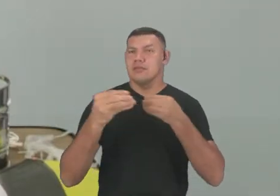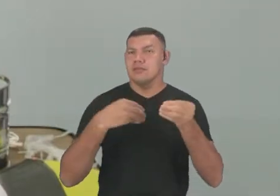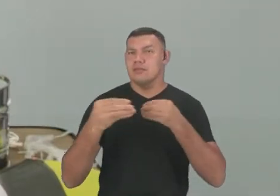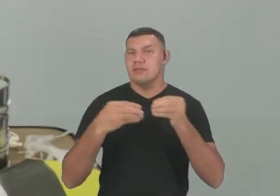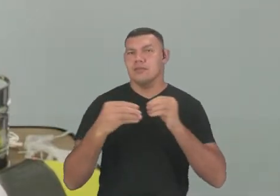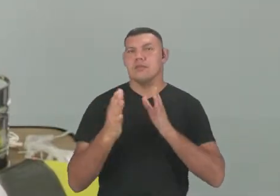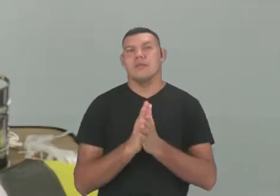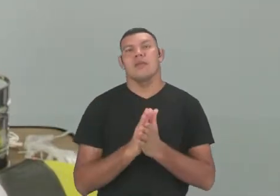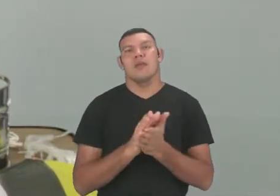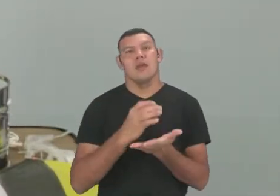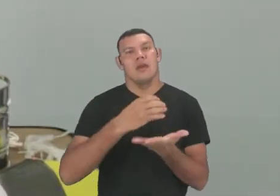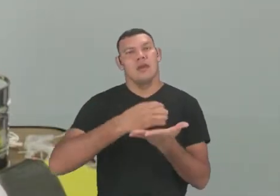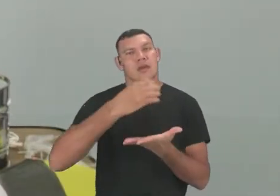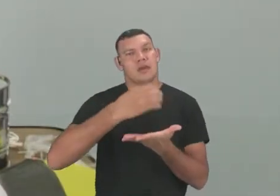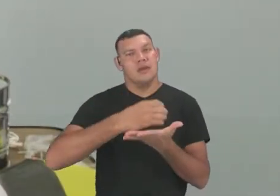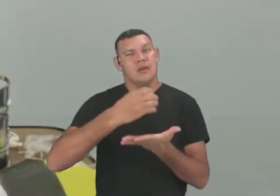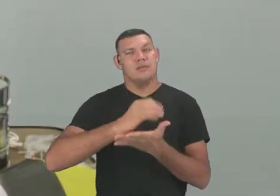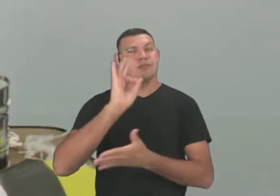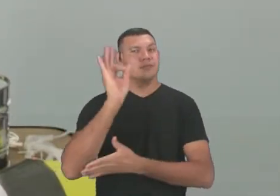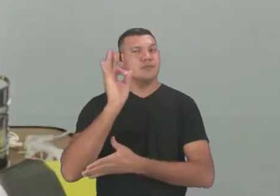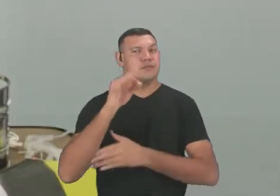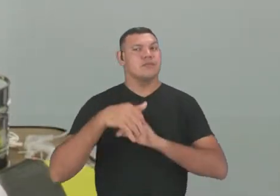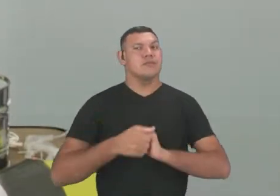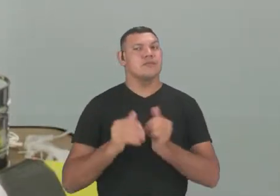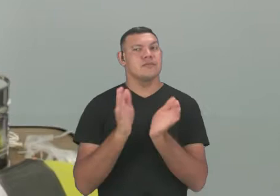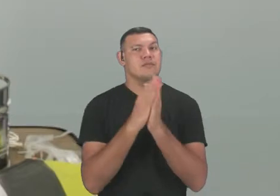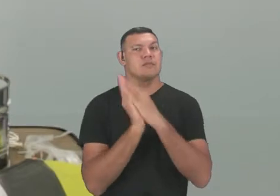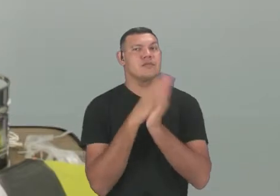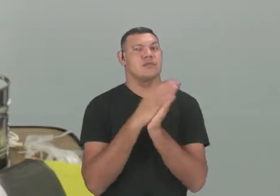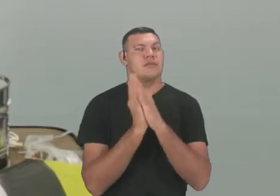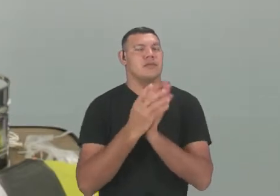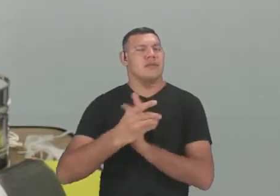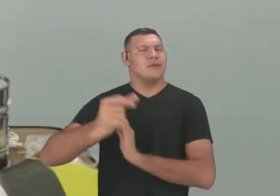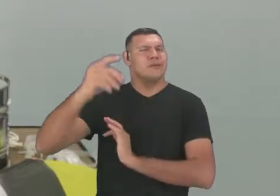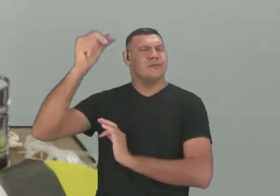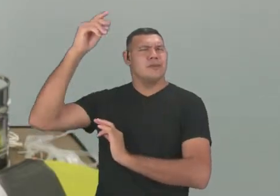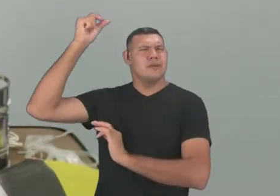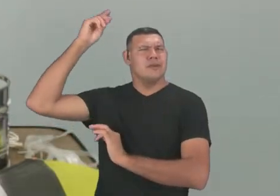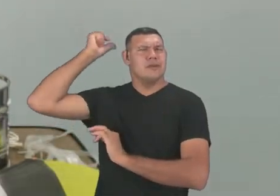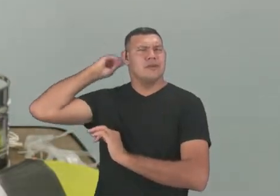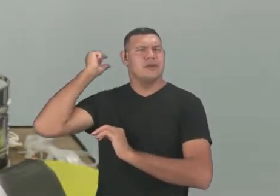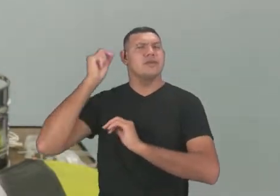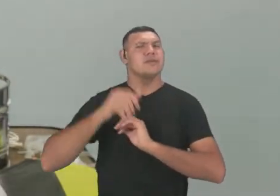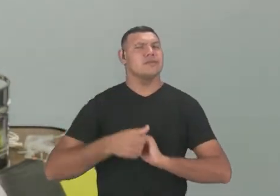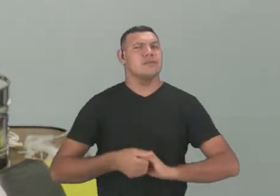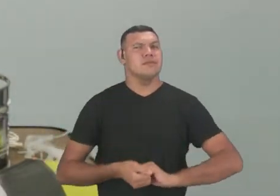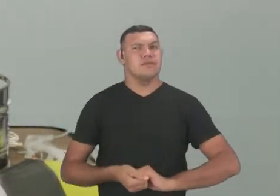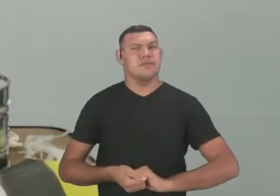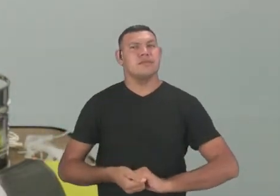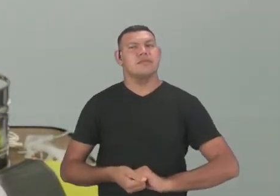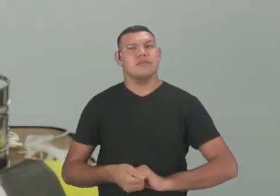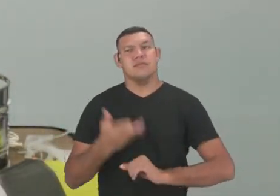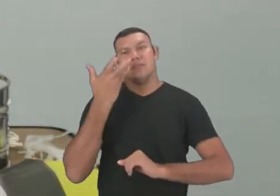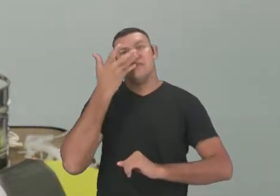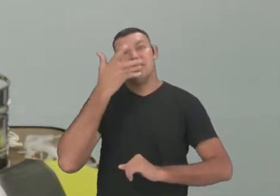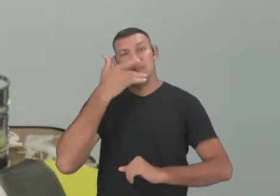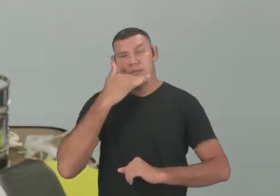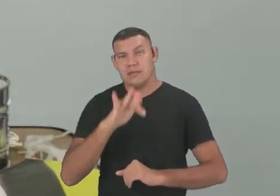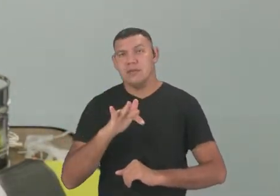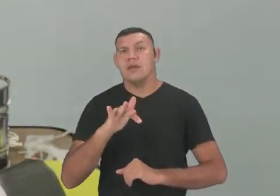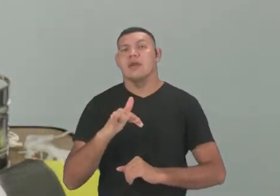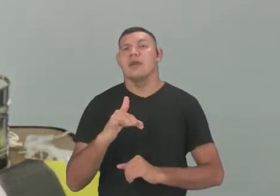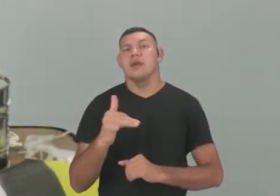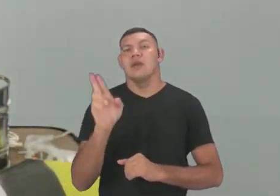copos de plástico, certo? É um brinquedo de antigamente, até pouco tempo atrás, as crianças utilizavam